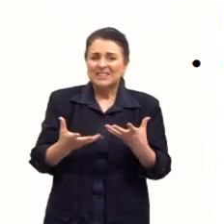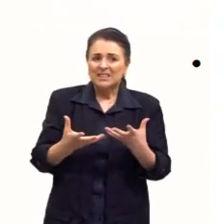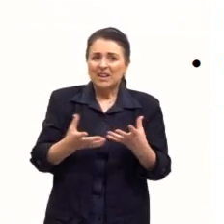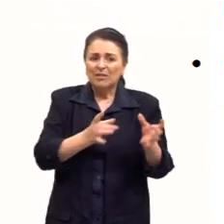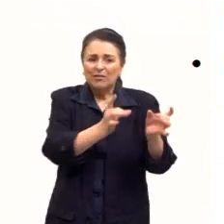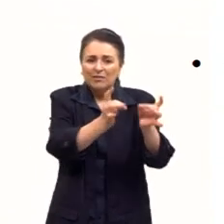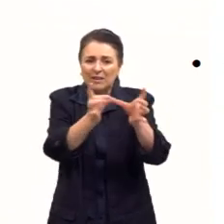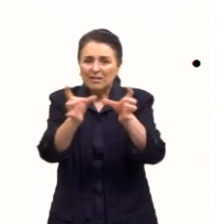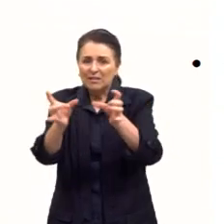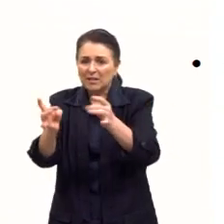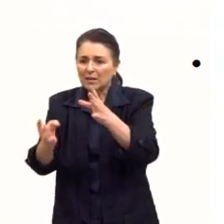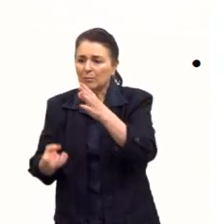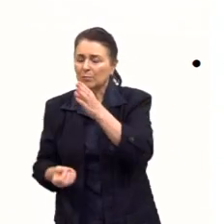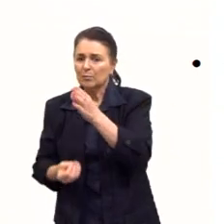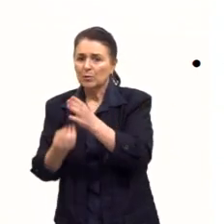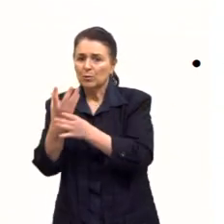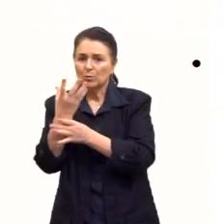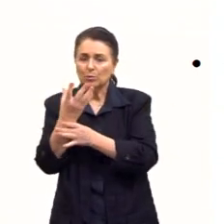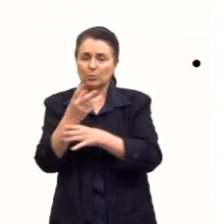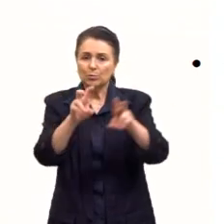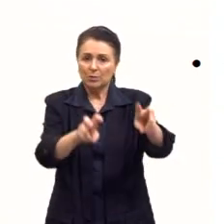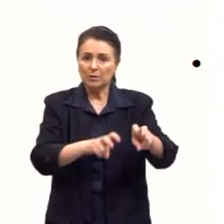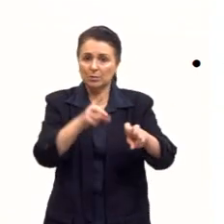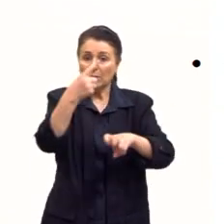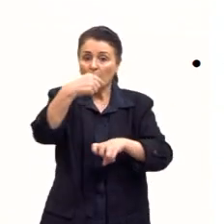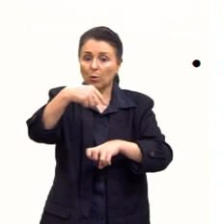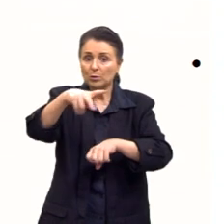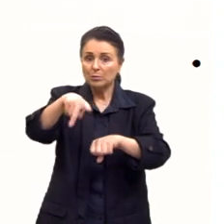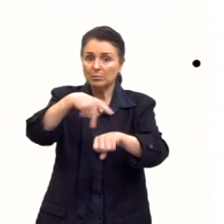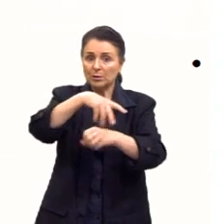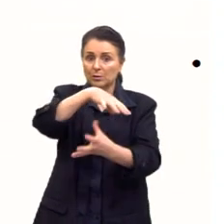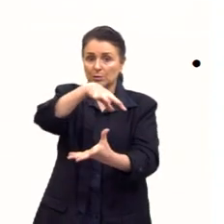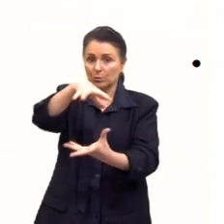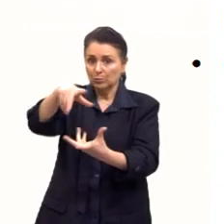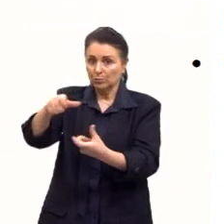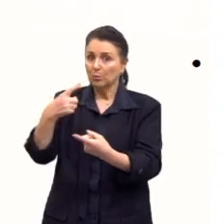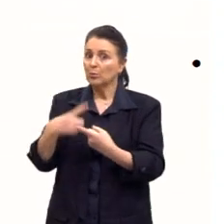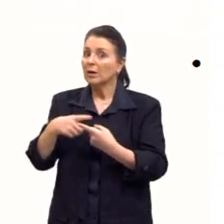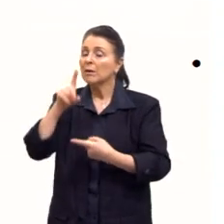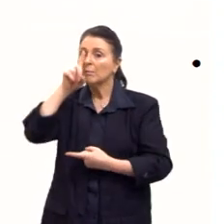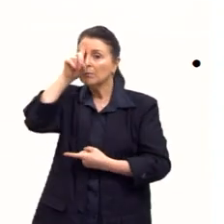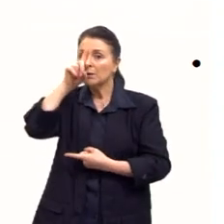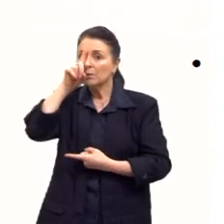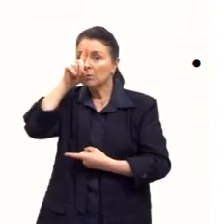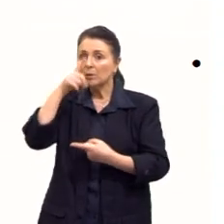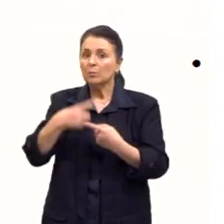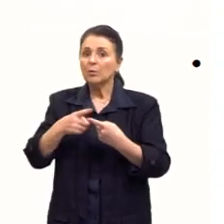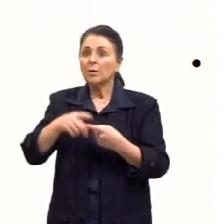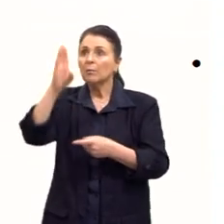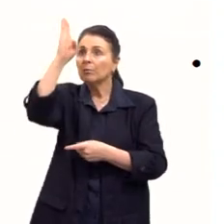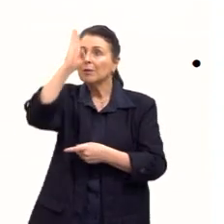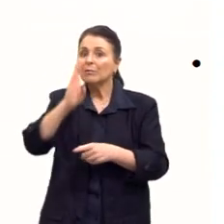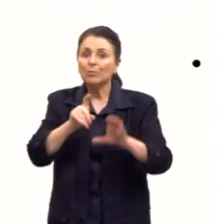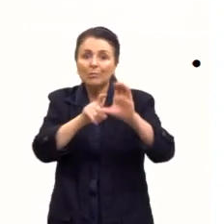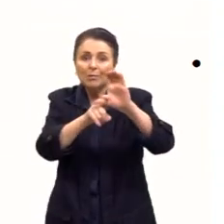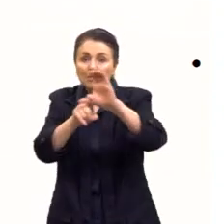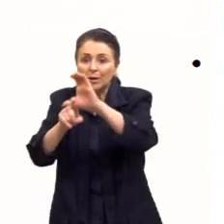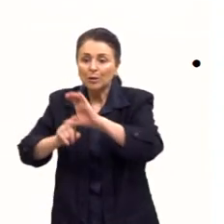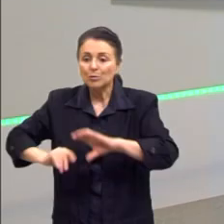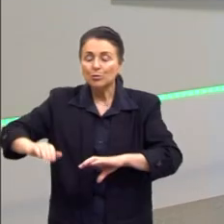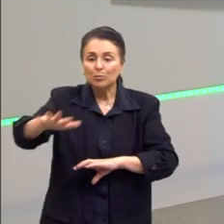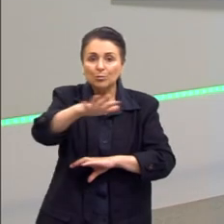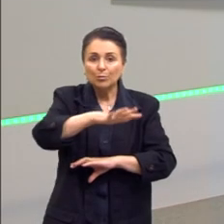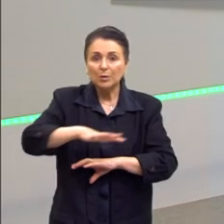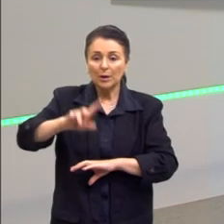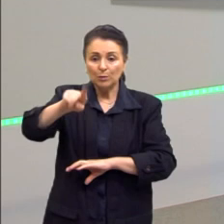produtos agrícolas para outros países do mundo. E por que isso é perigoso? Porque o Brasil fica dependendo do mercado externo.